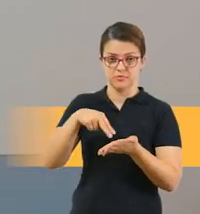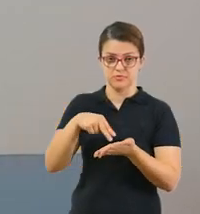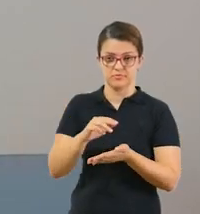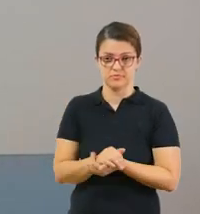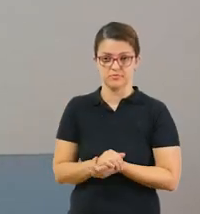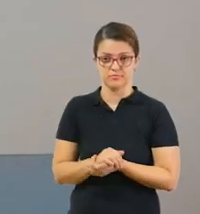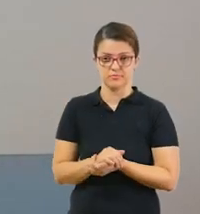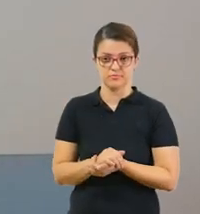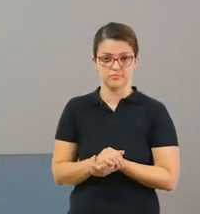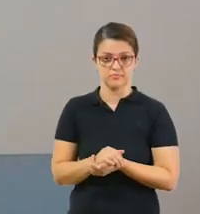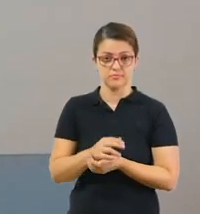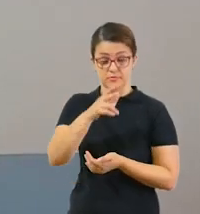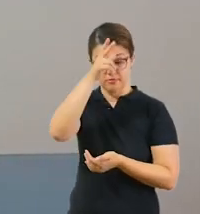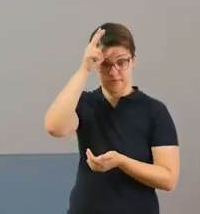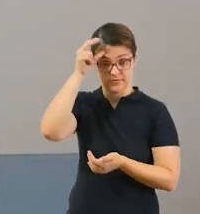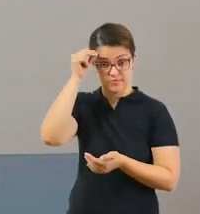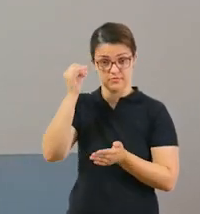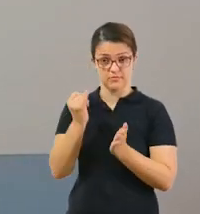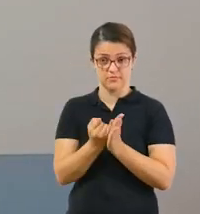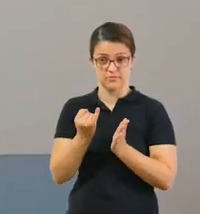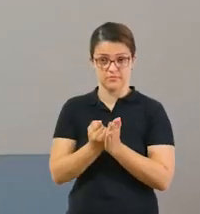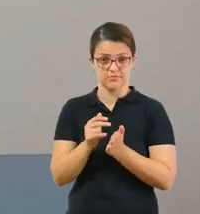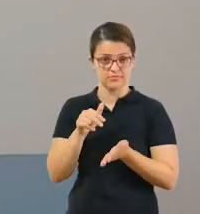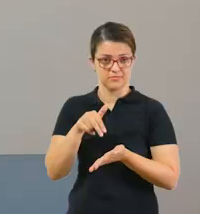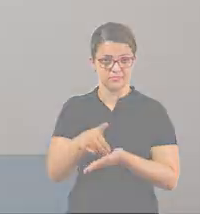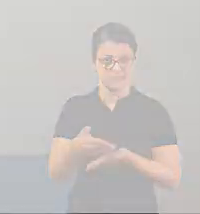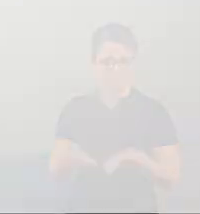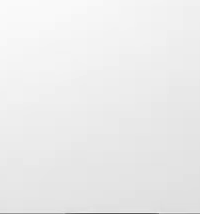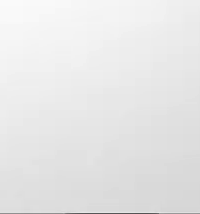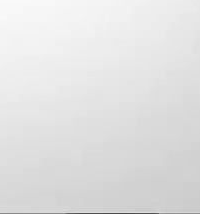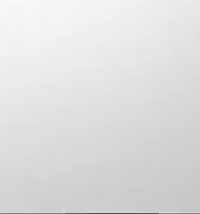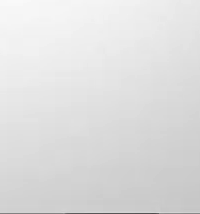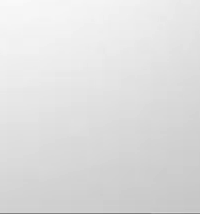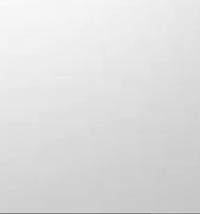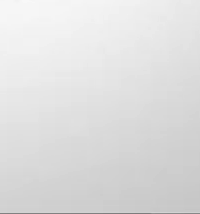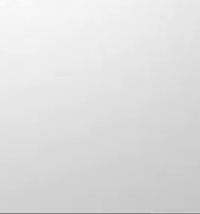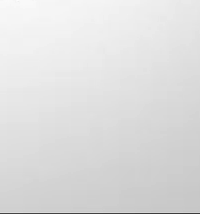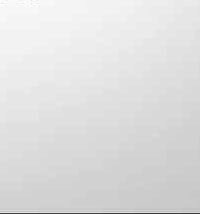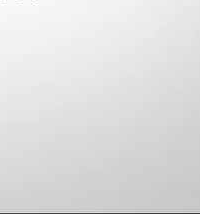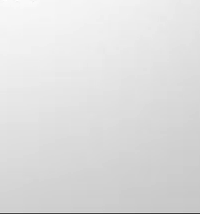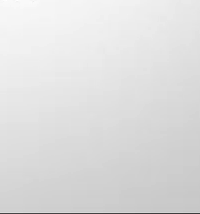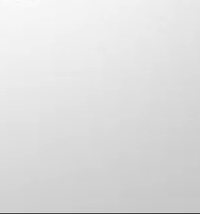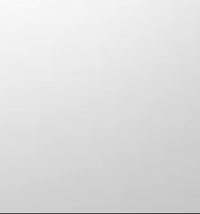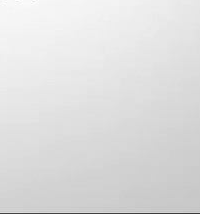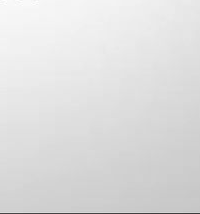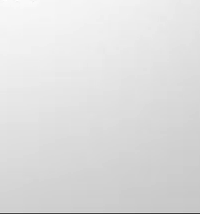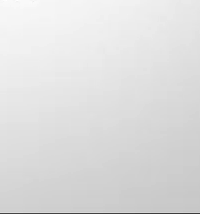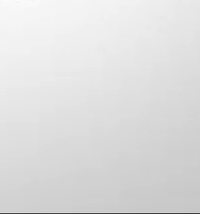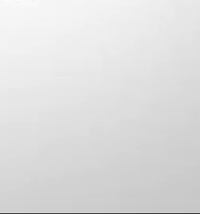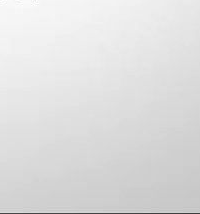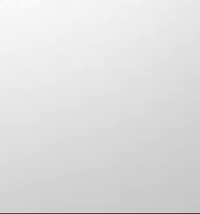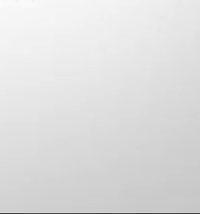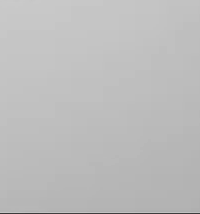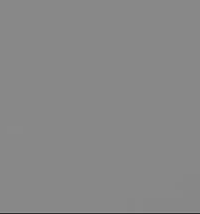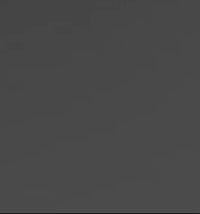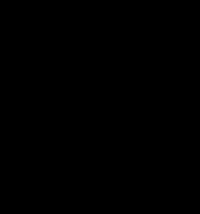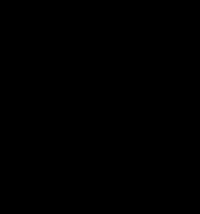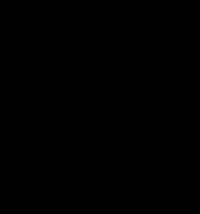ok? Aqui a gente fala direto da Prefeitura de Itapevi e estamos à disposição. Apoiem-se também